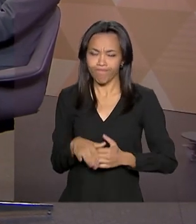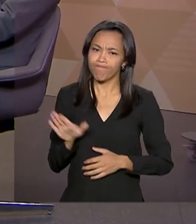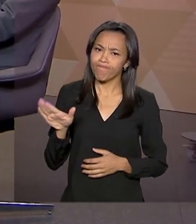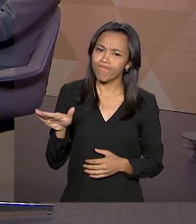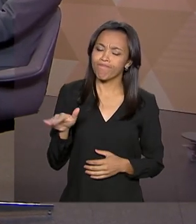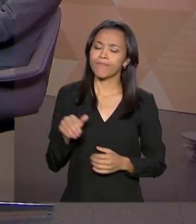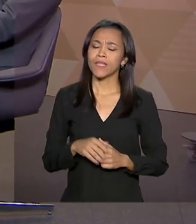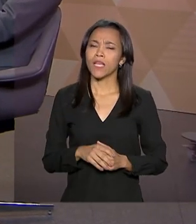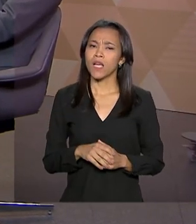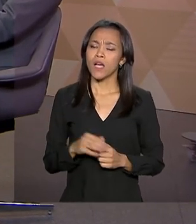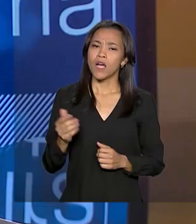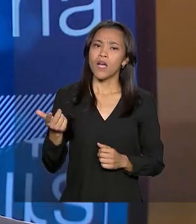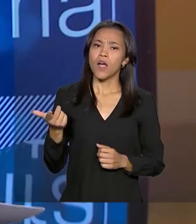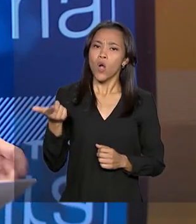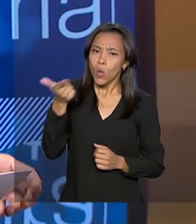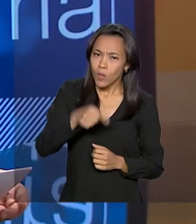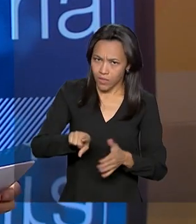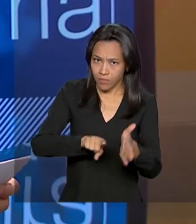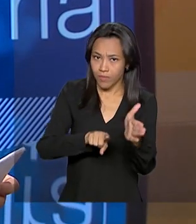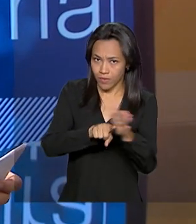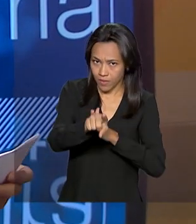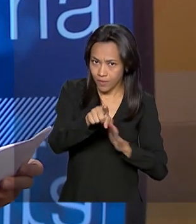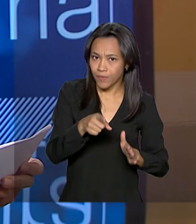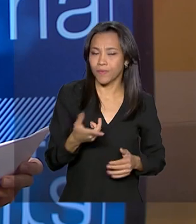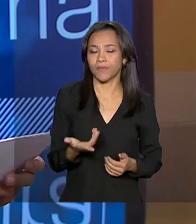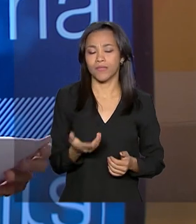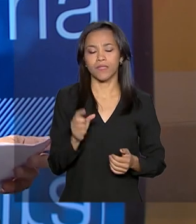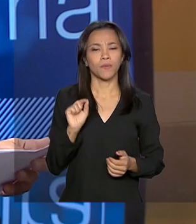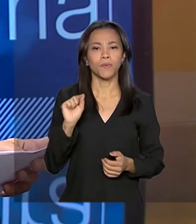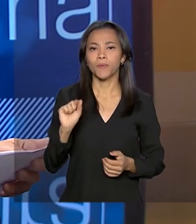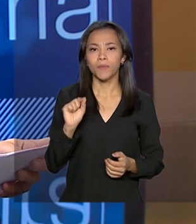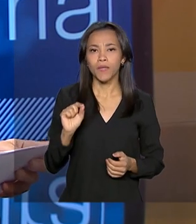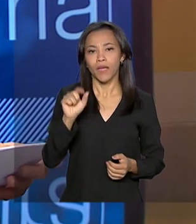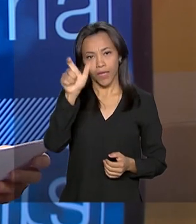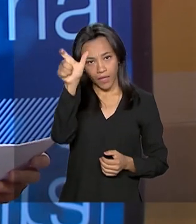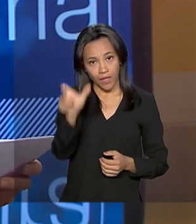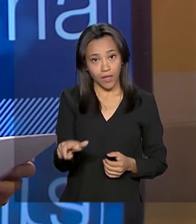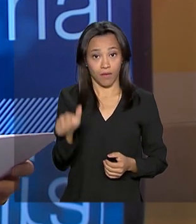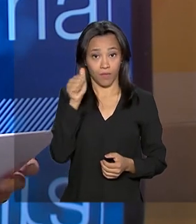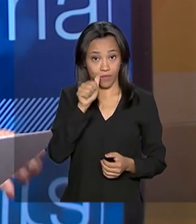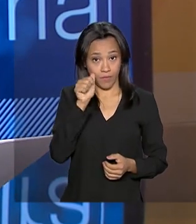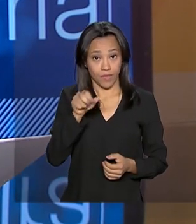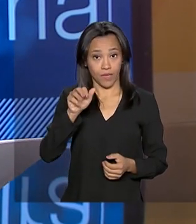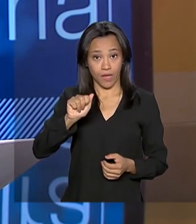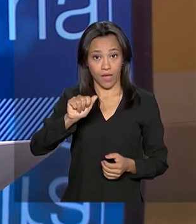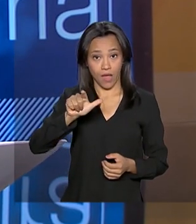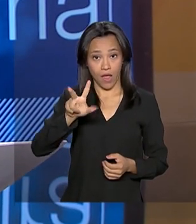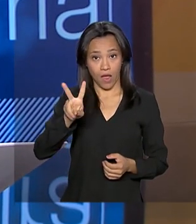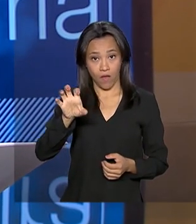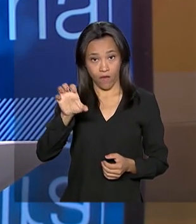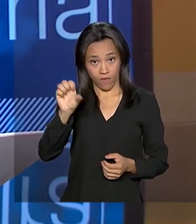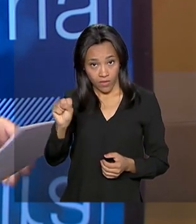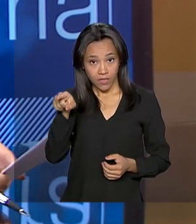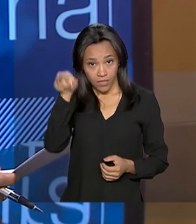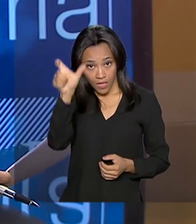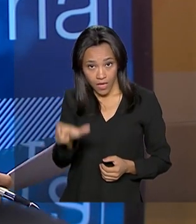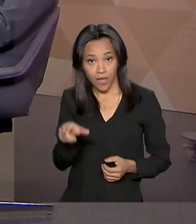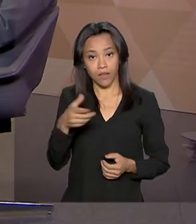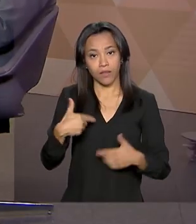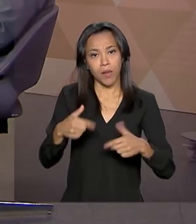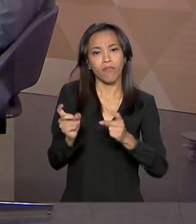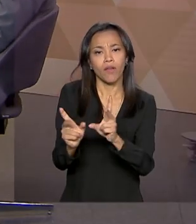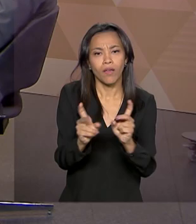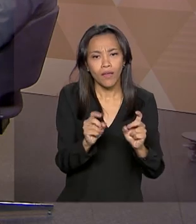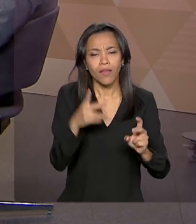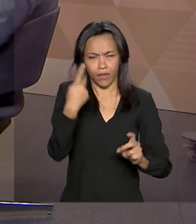vamos voltar já com mais uma pergunta da população. A pergunta é da Joyce Alves, ela é vendedora e a pergunta foi